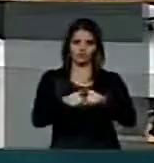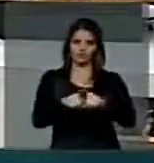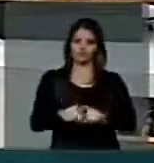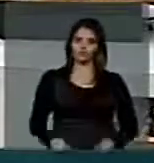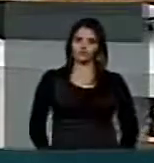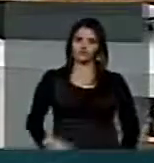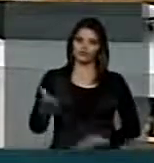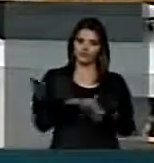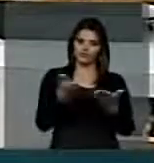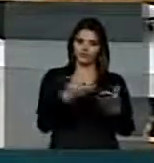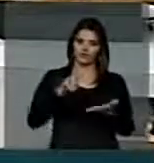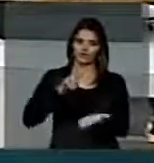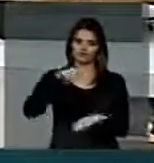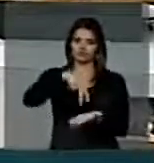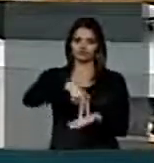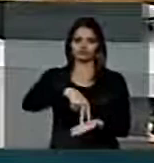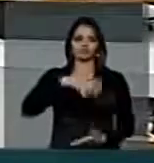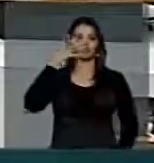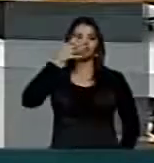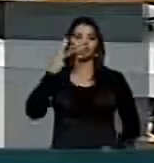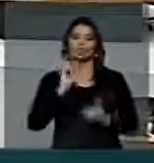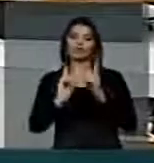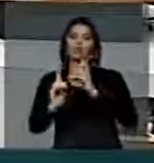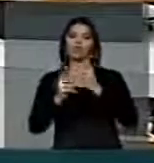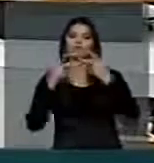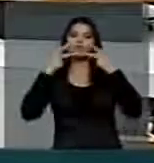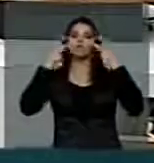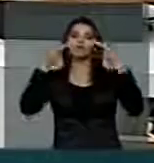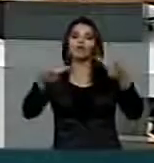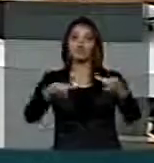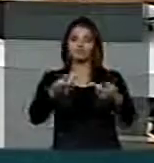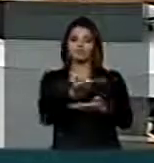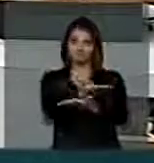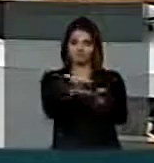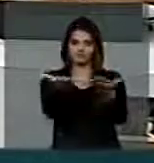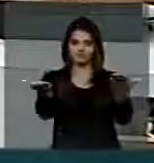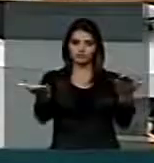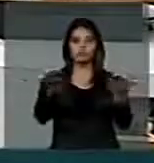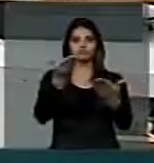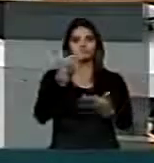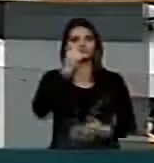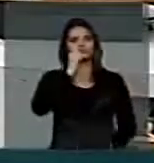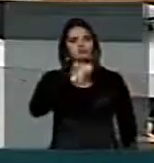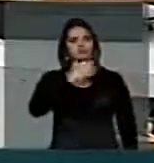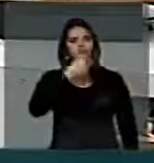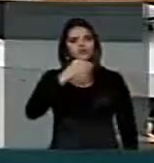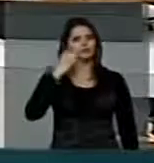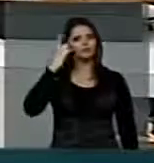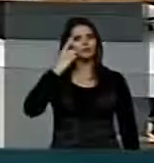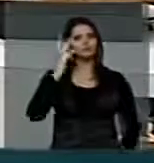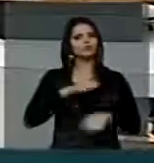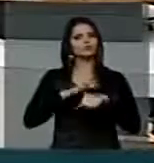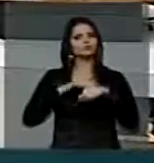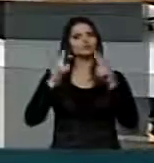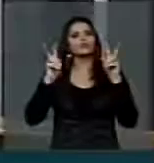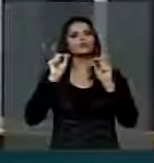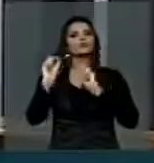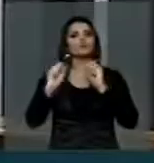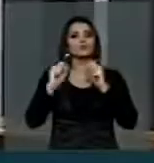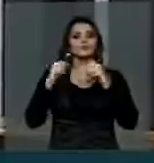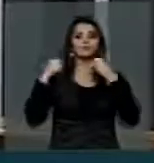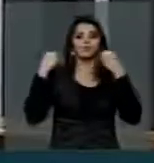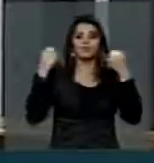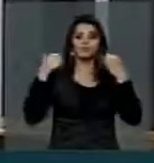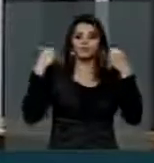eu venho a essa tribuna hoje para dialogar com os senhores e senhoras a respeito de um movimento